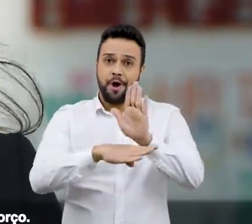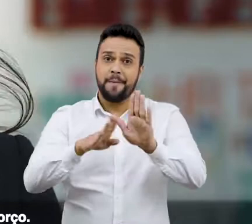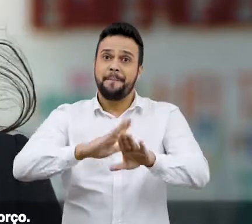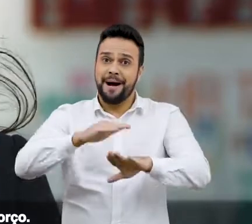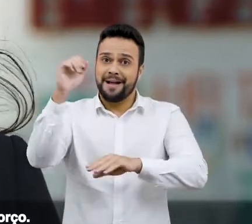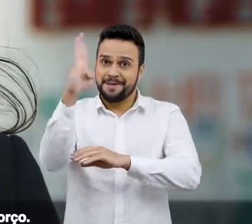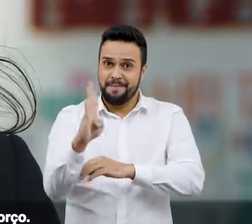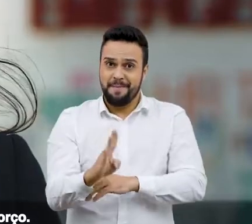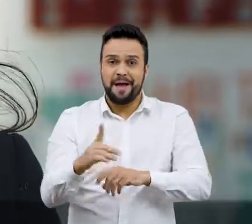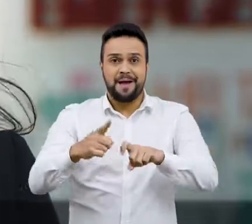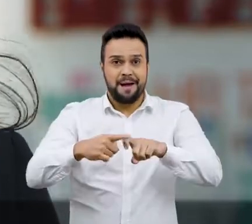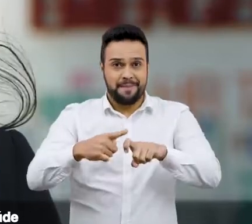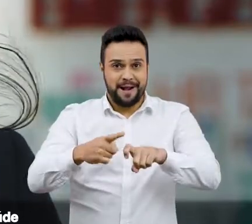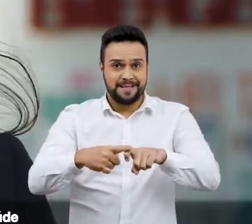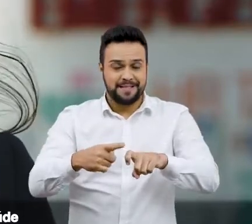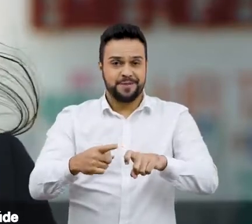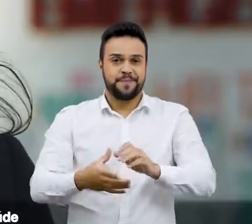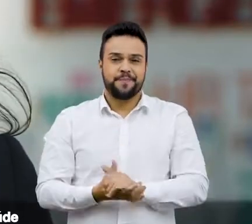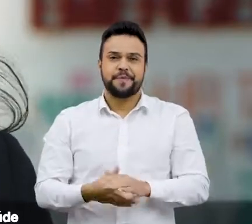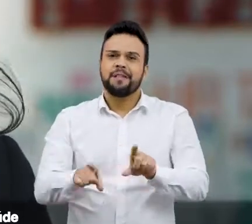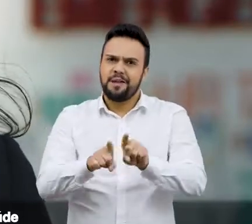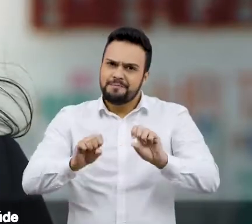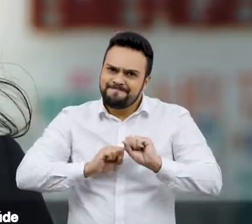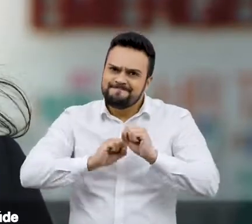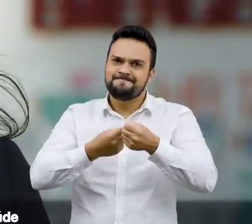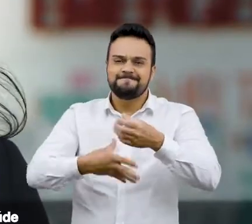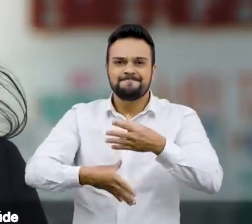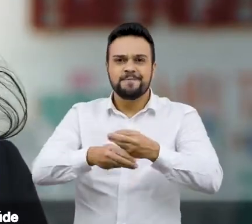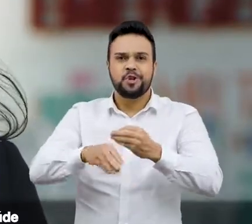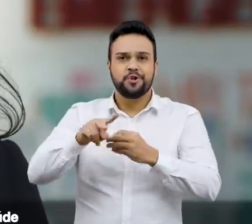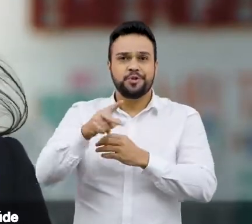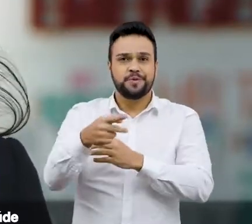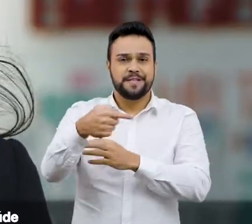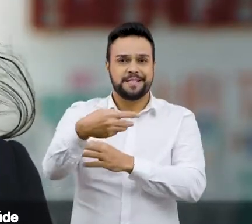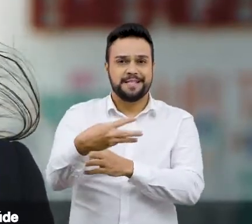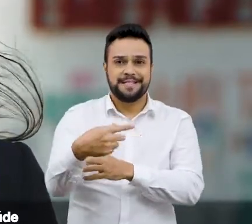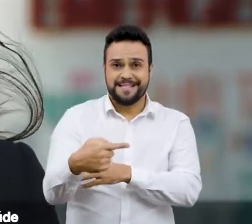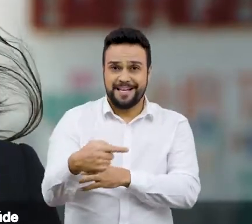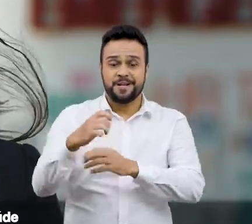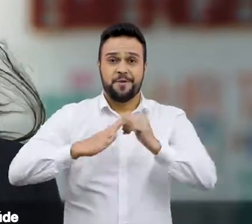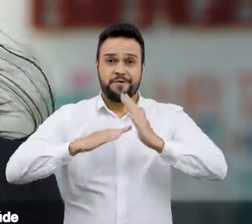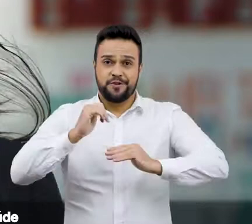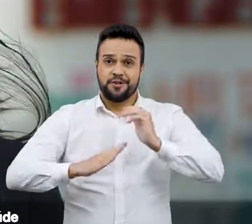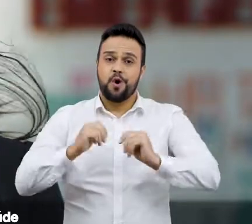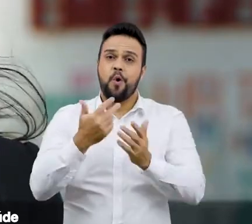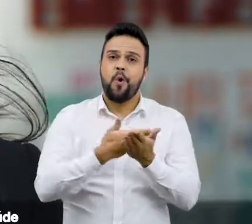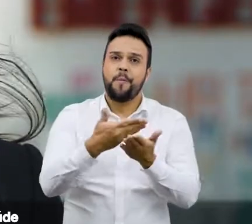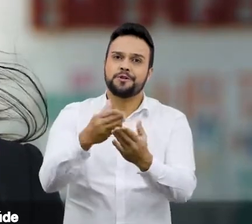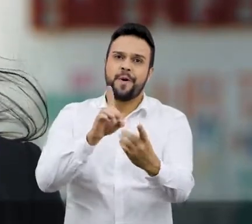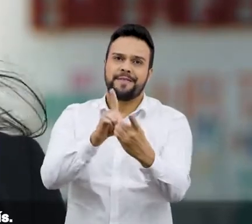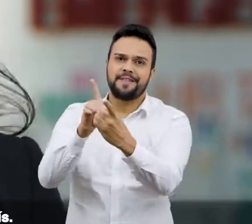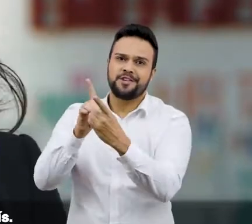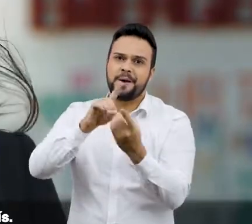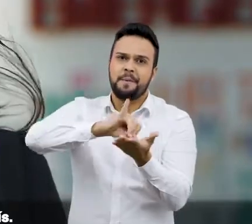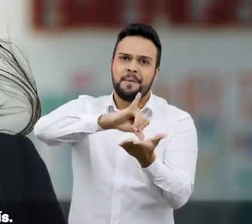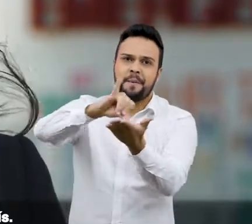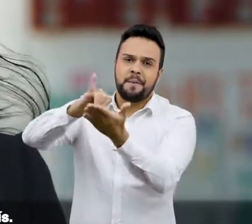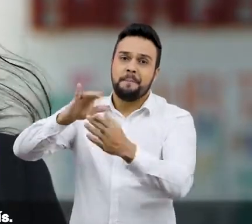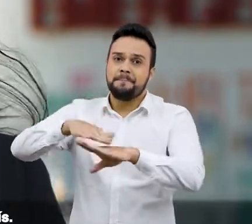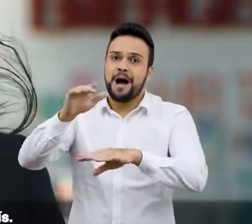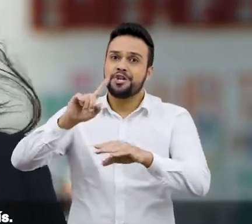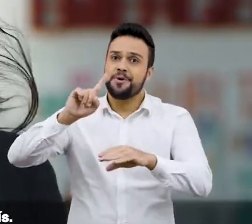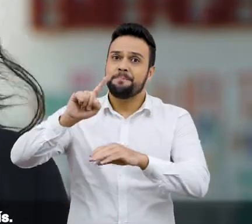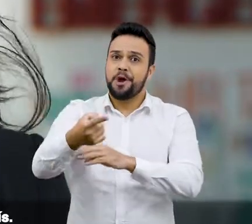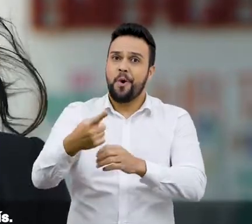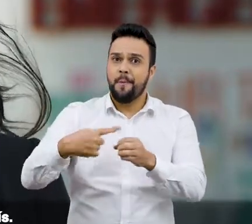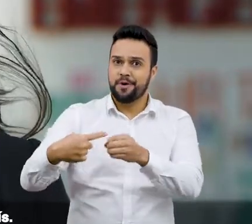Brasil também ganhou um reforço. 2.737 profissionais iniciaram atendimento nos postos de saúde em mais de mil